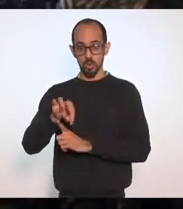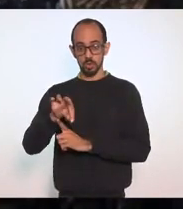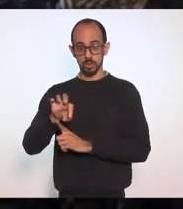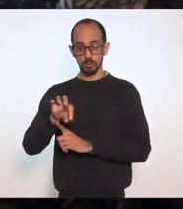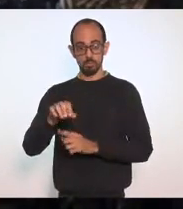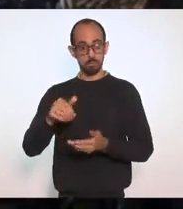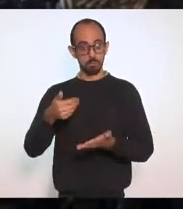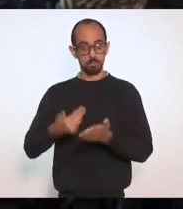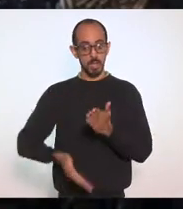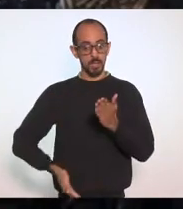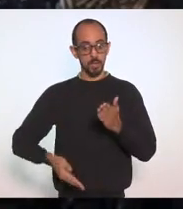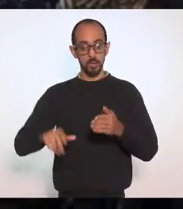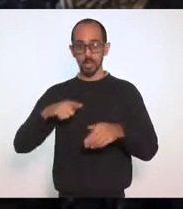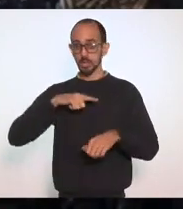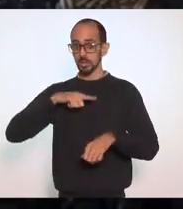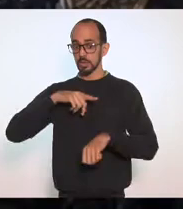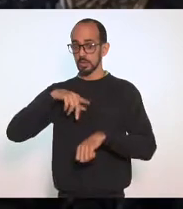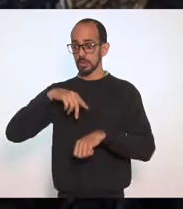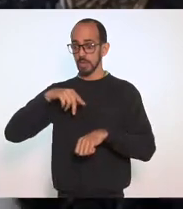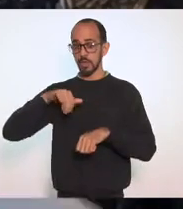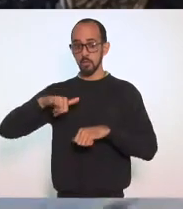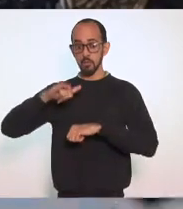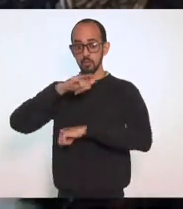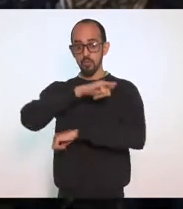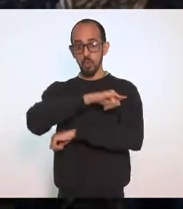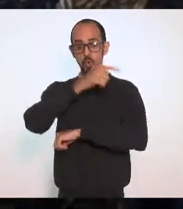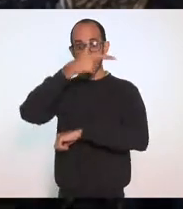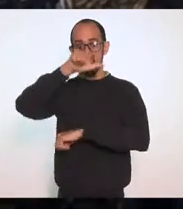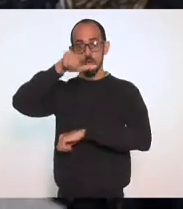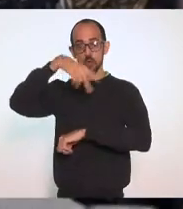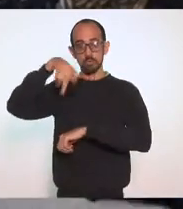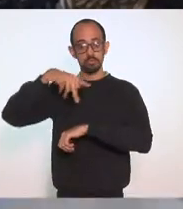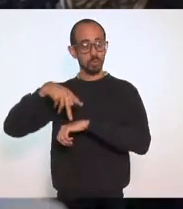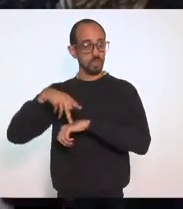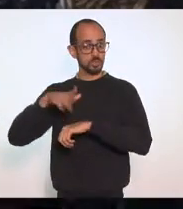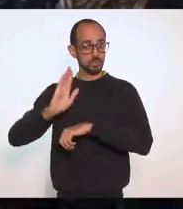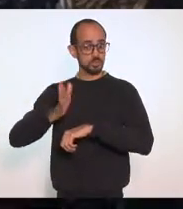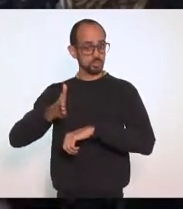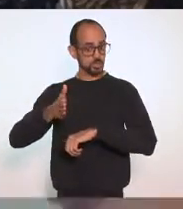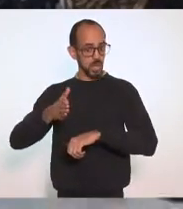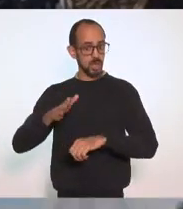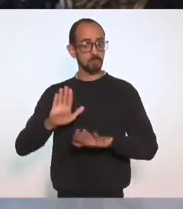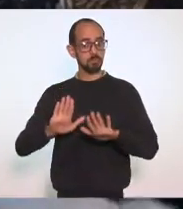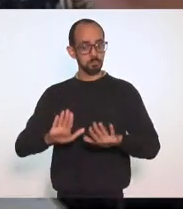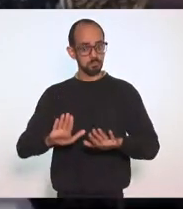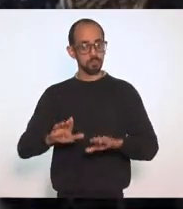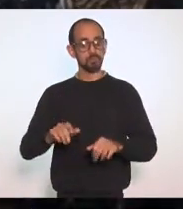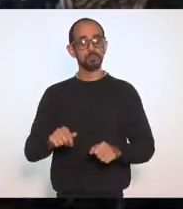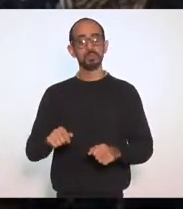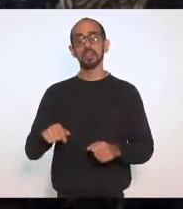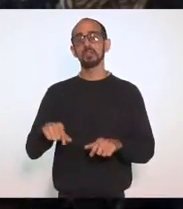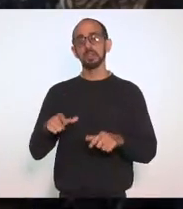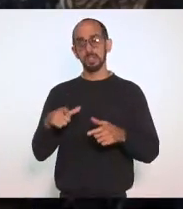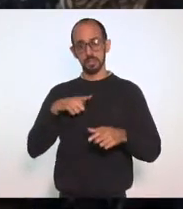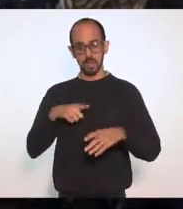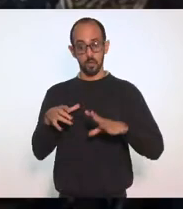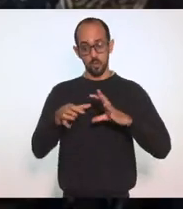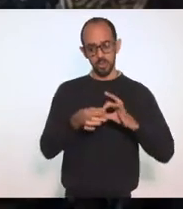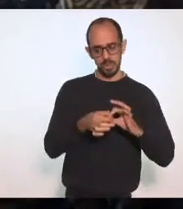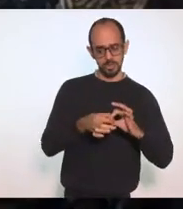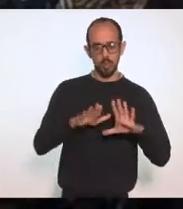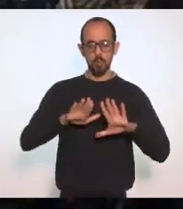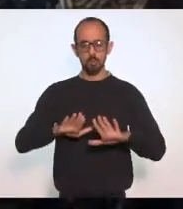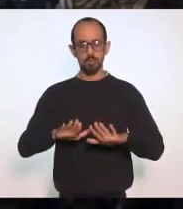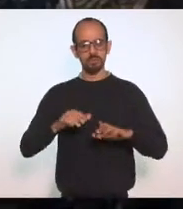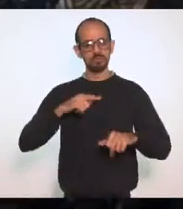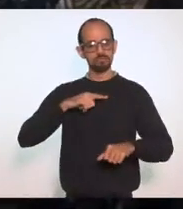Santos Dumont, hoje em dia, faz voo até internacional. Claro, usando hubs como viracopos, congões, cumbicas e tantos outros, mas faz voo